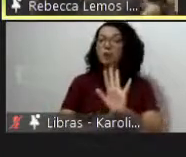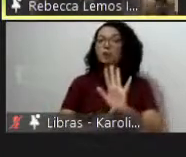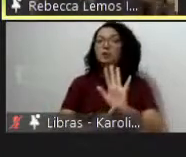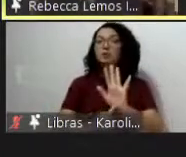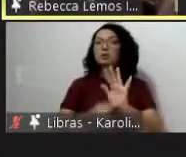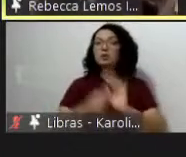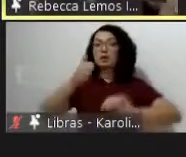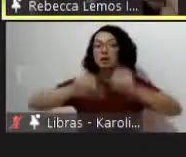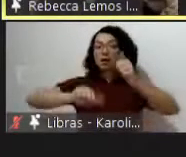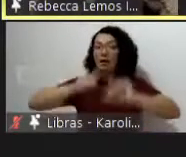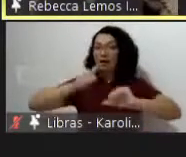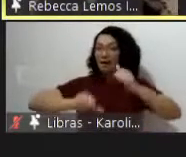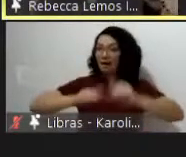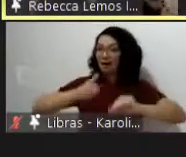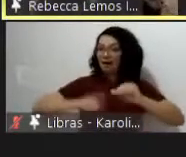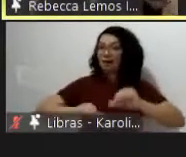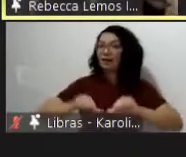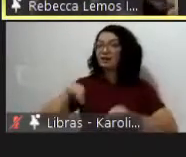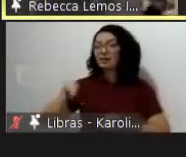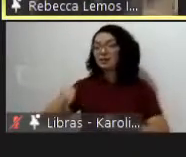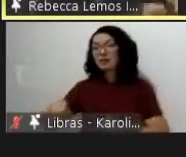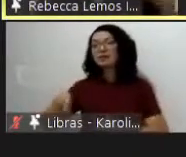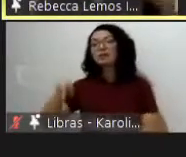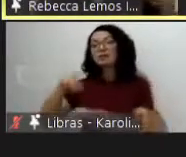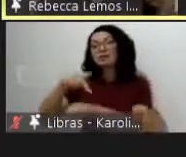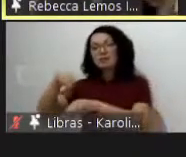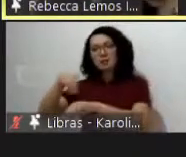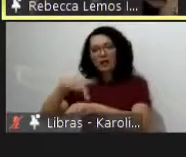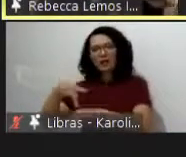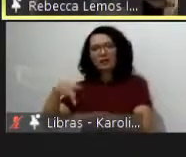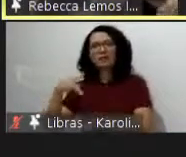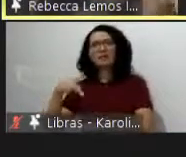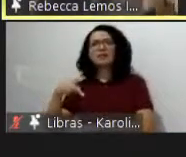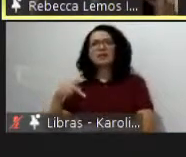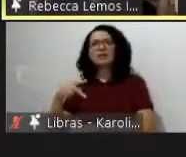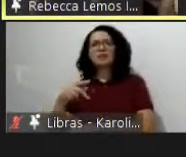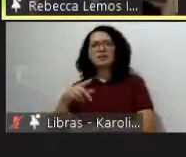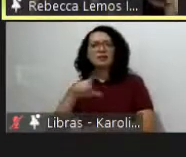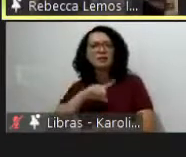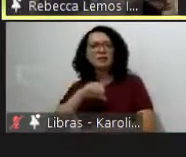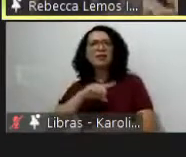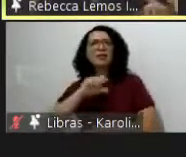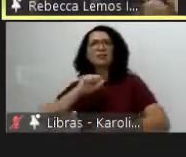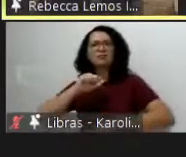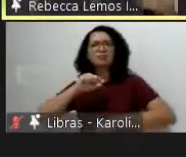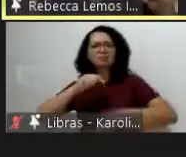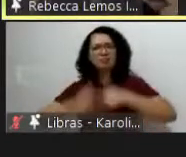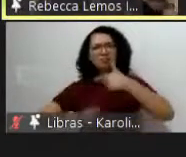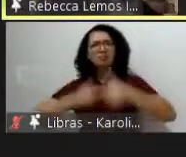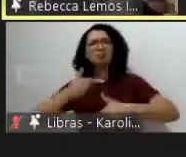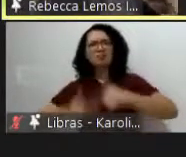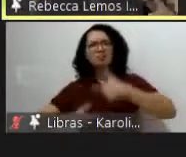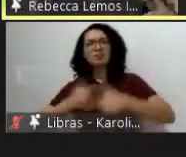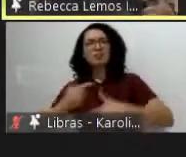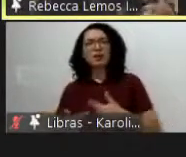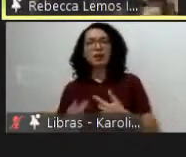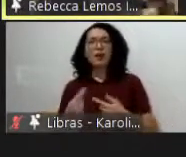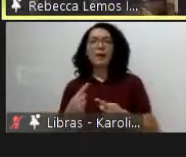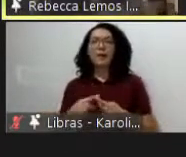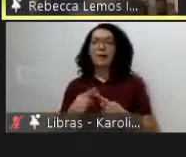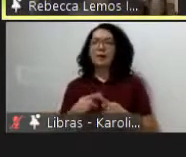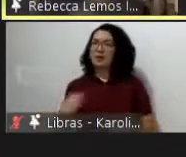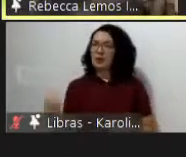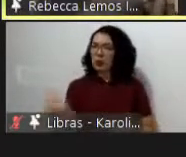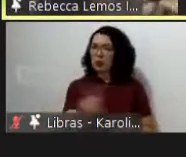esses países enfrentam e são muitos eu sempre digo que é preciso desmistificar a imagem que nós temos